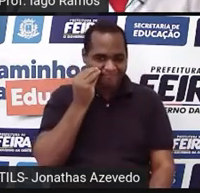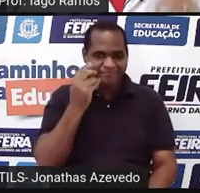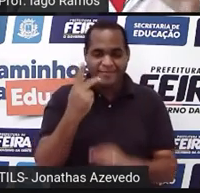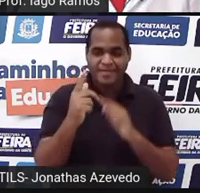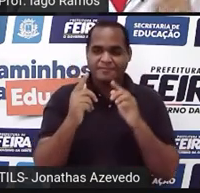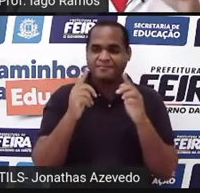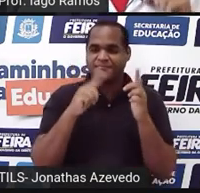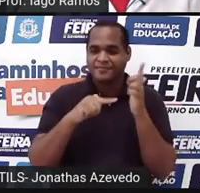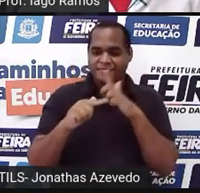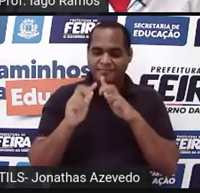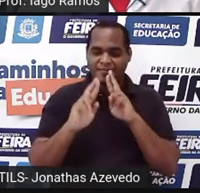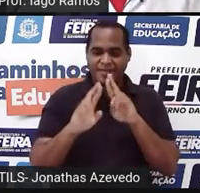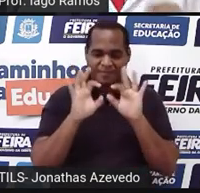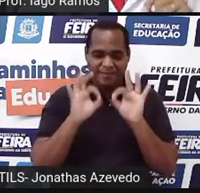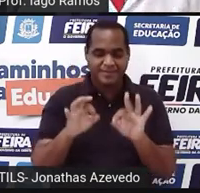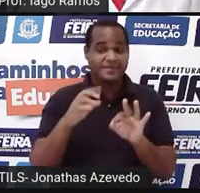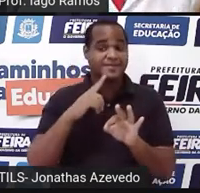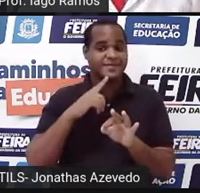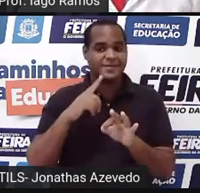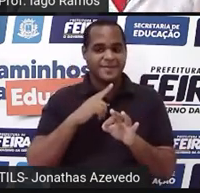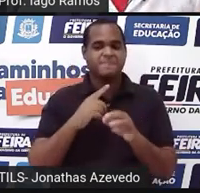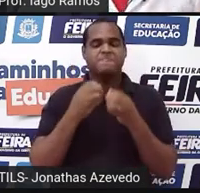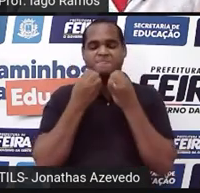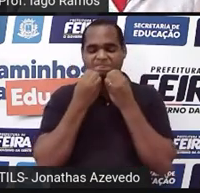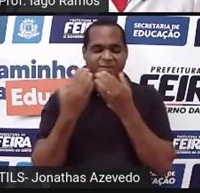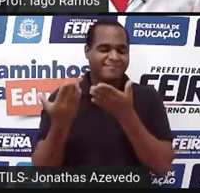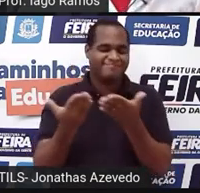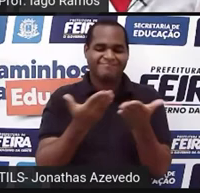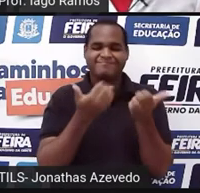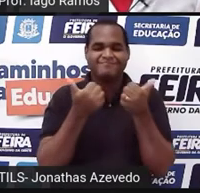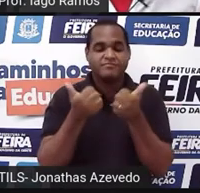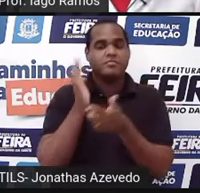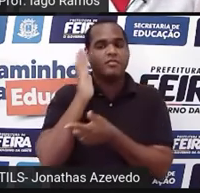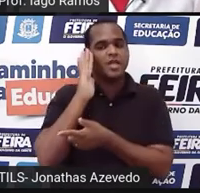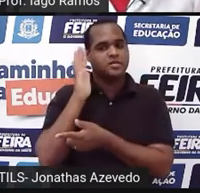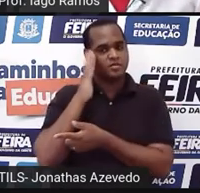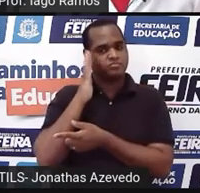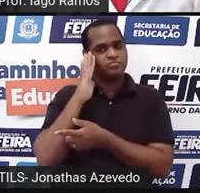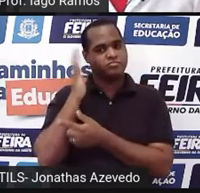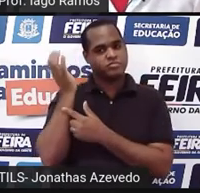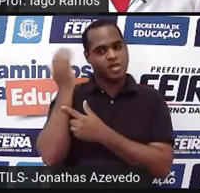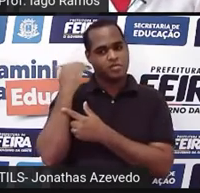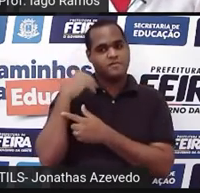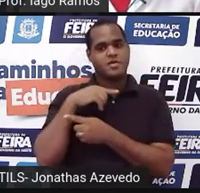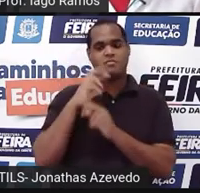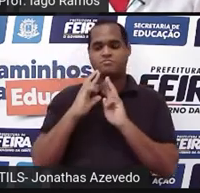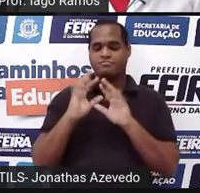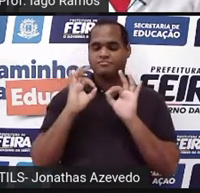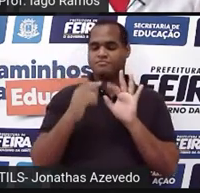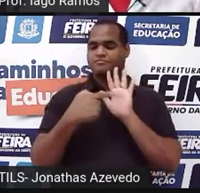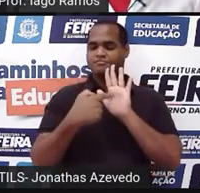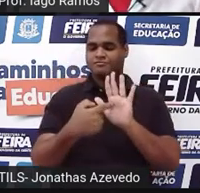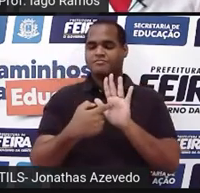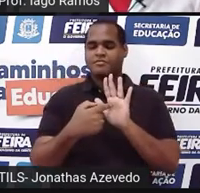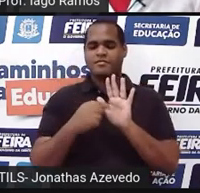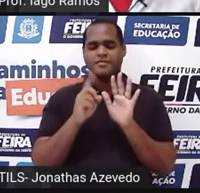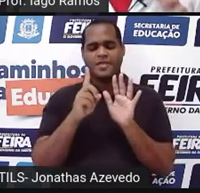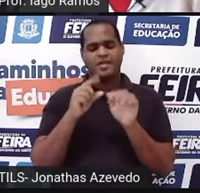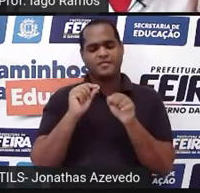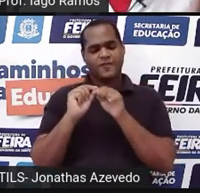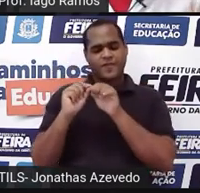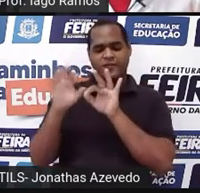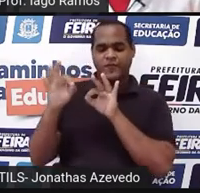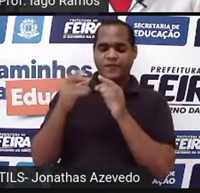essa maneira de fazer cálculo mental que eu acabei de mostrar. Até para saber